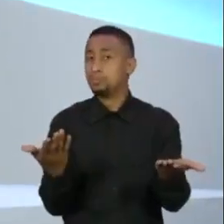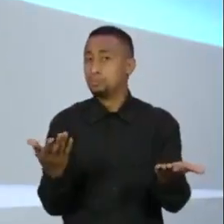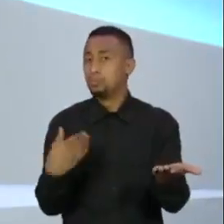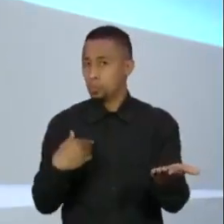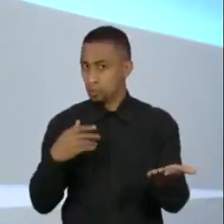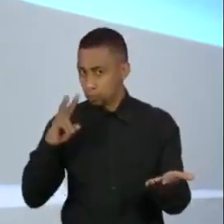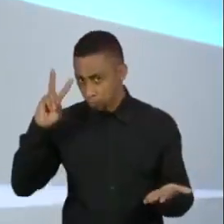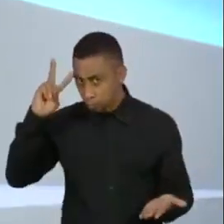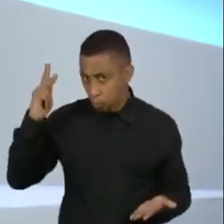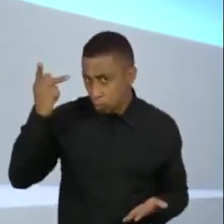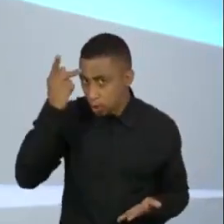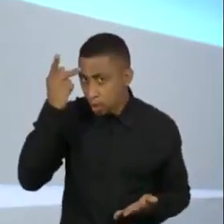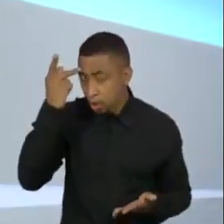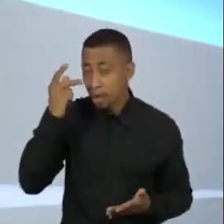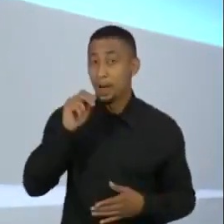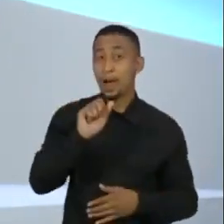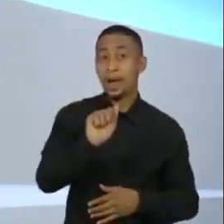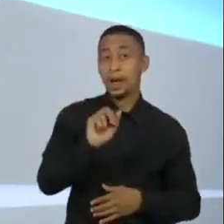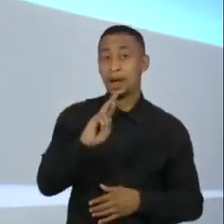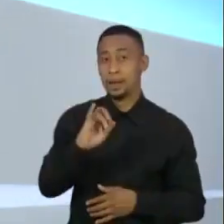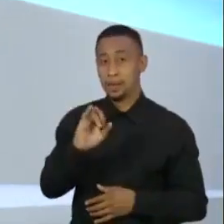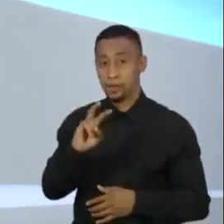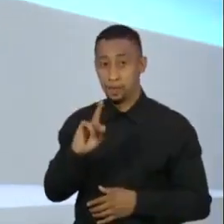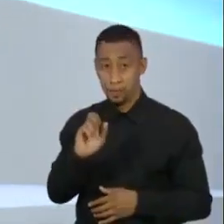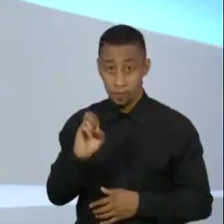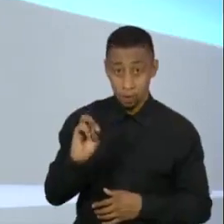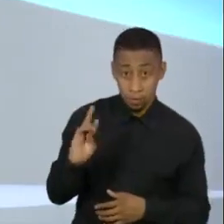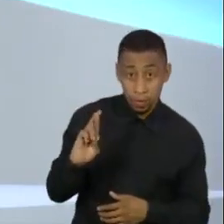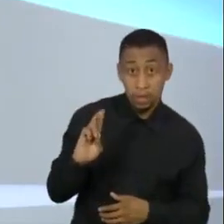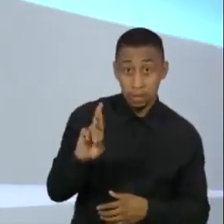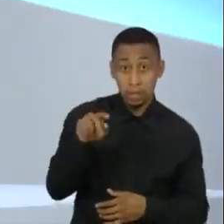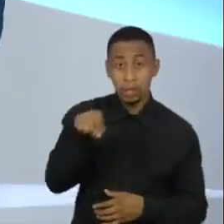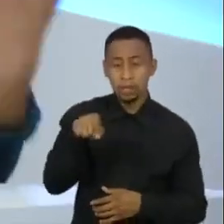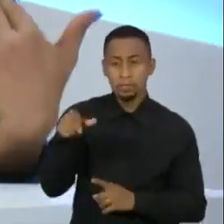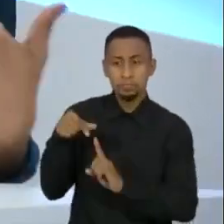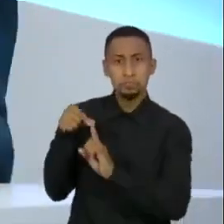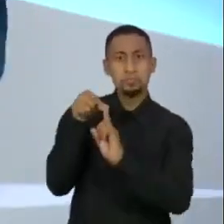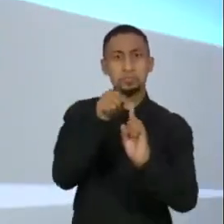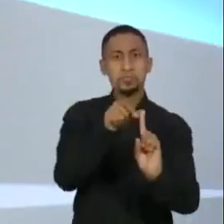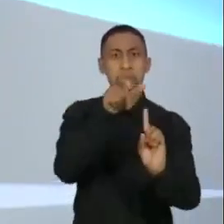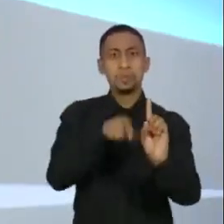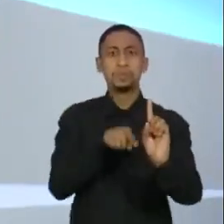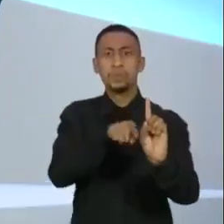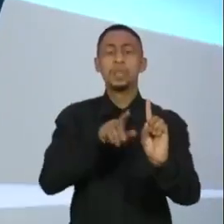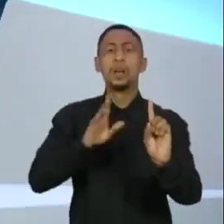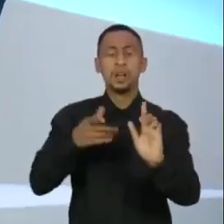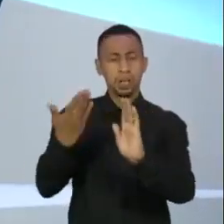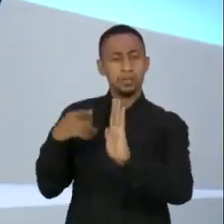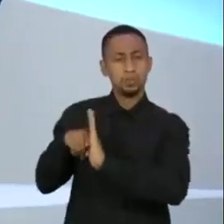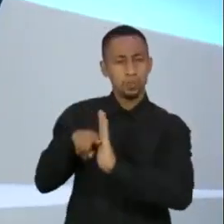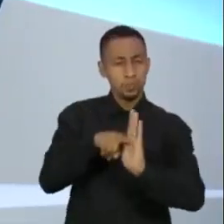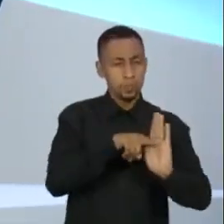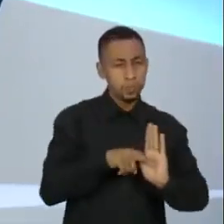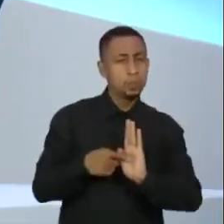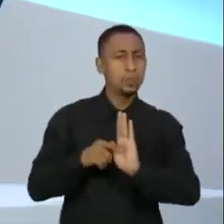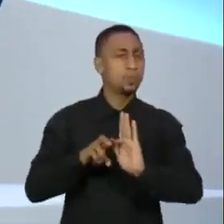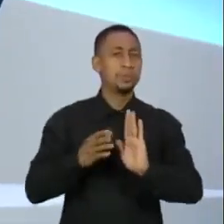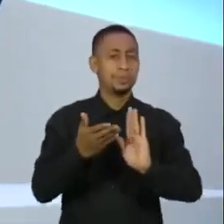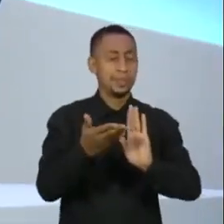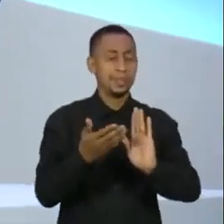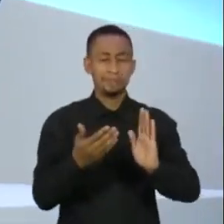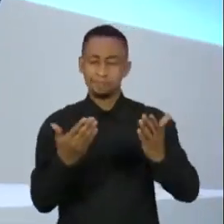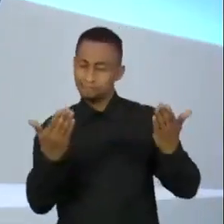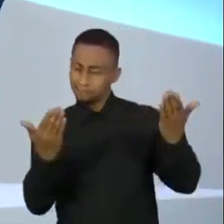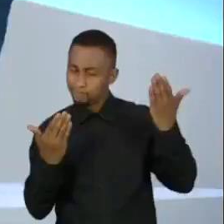indicação de Aurivalter Cordeiro, que é uma pessoa que, inclusive, já chegou a ser investigada em relação à